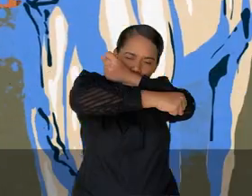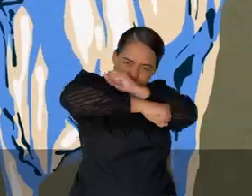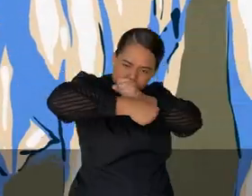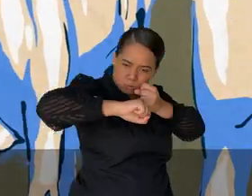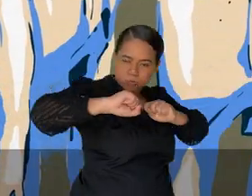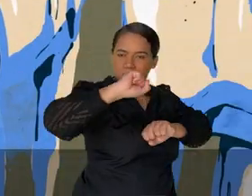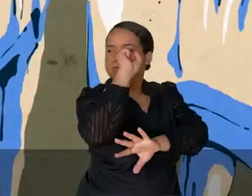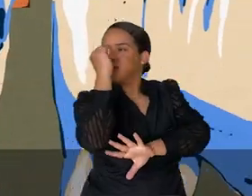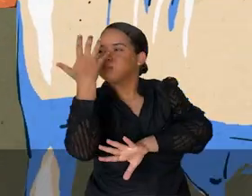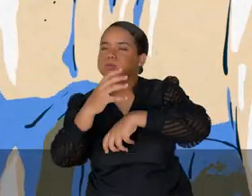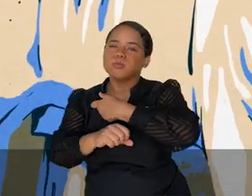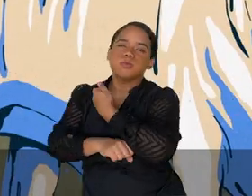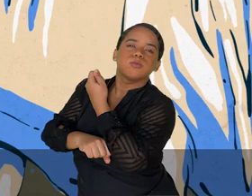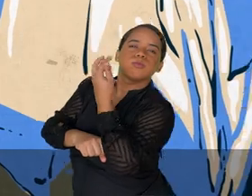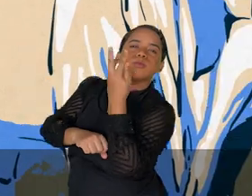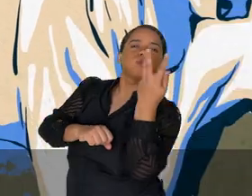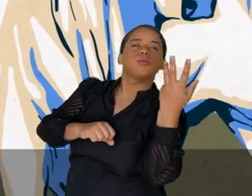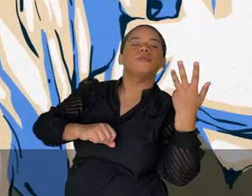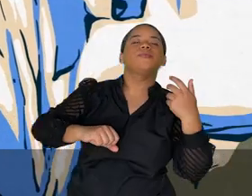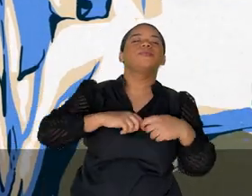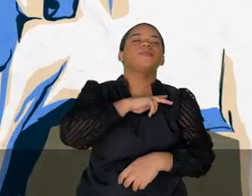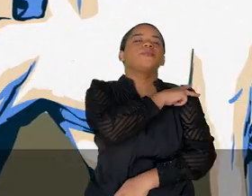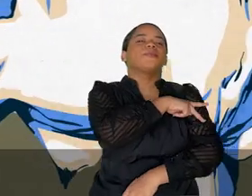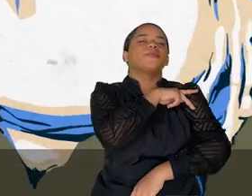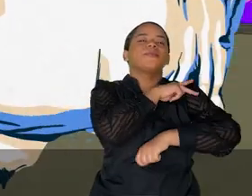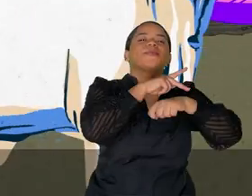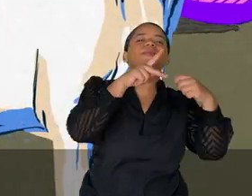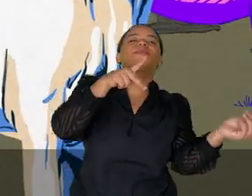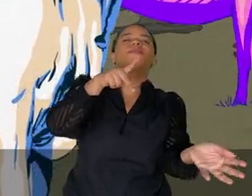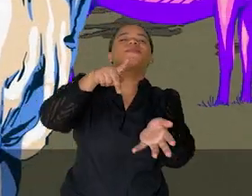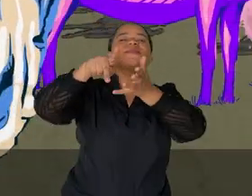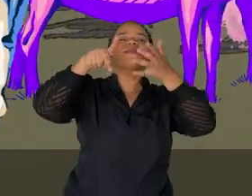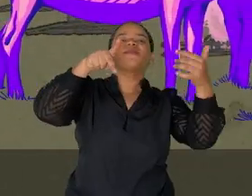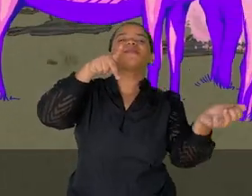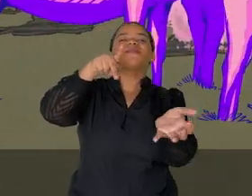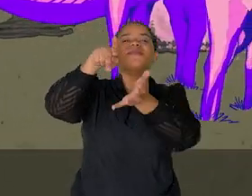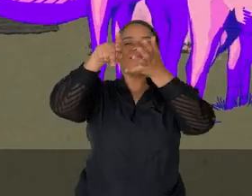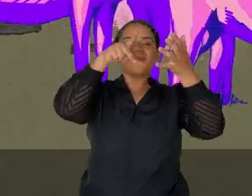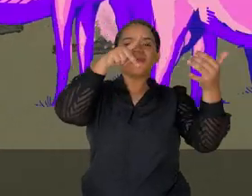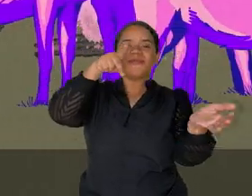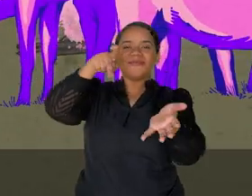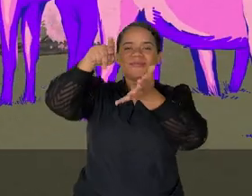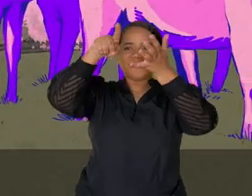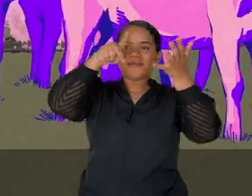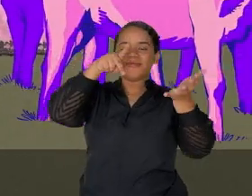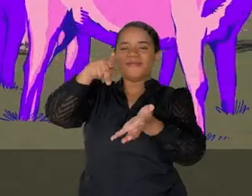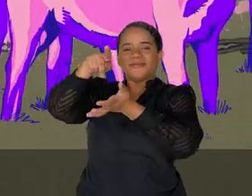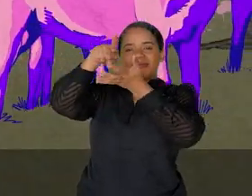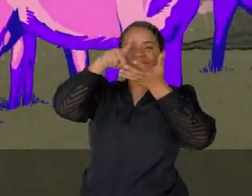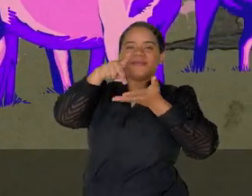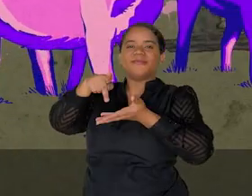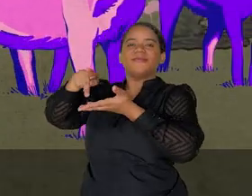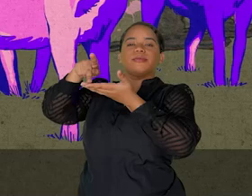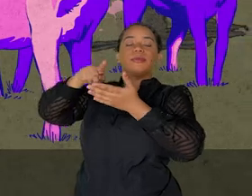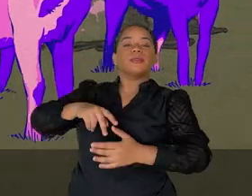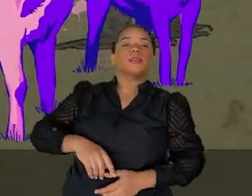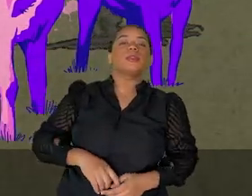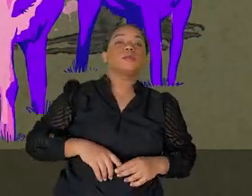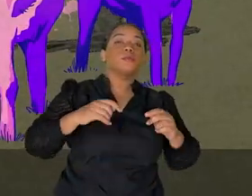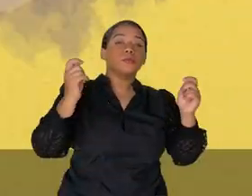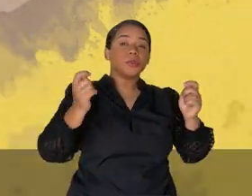pelas vazias e chamadas, teu canto de exaltação.